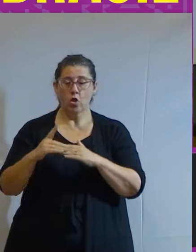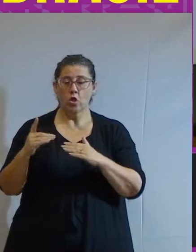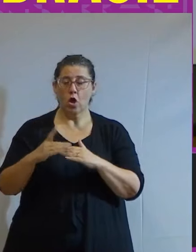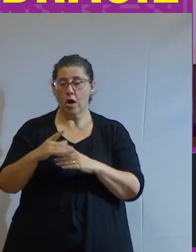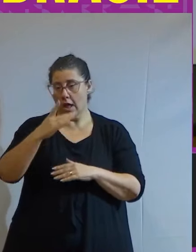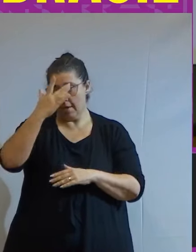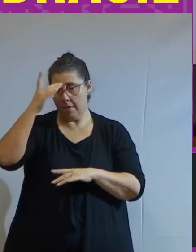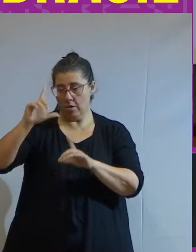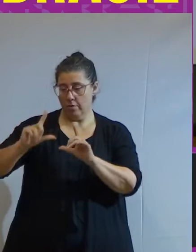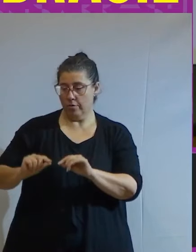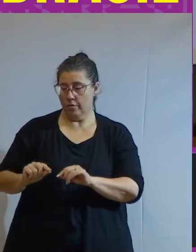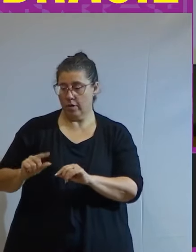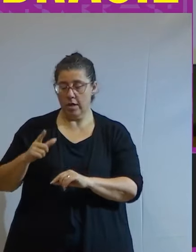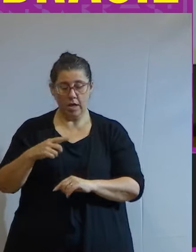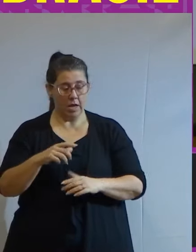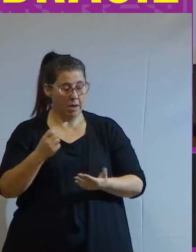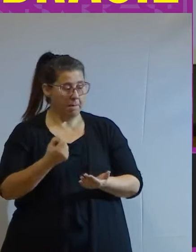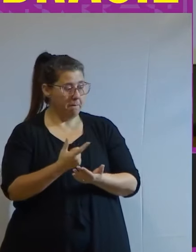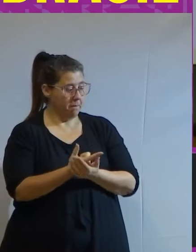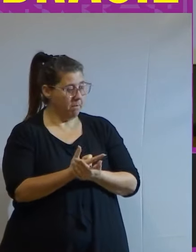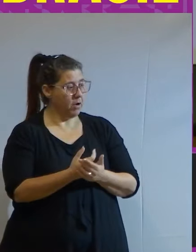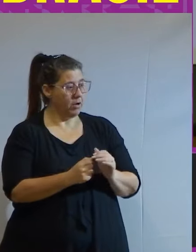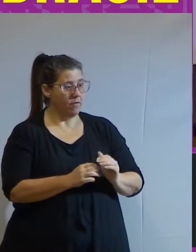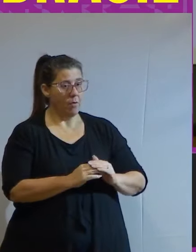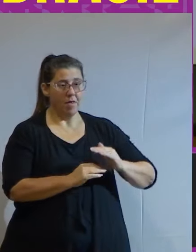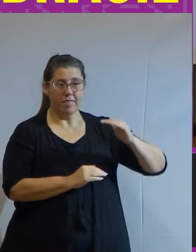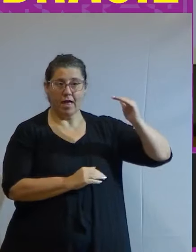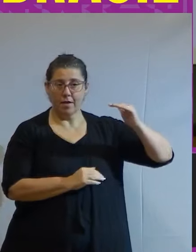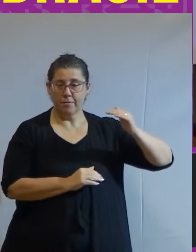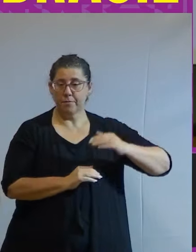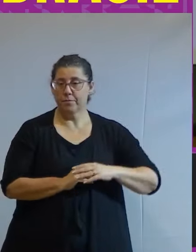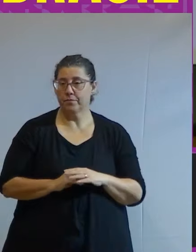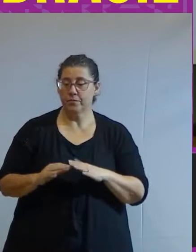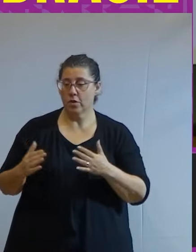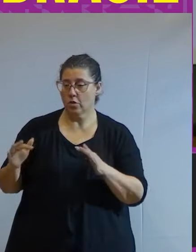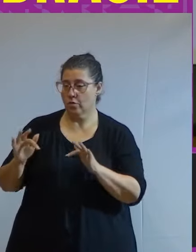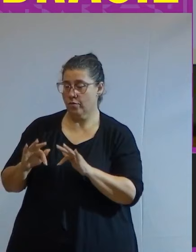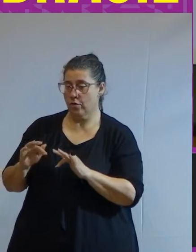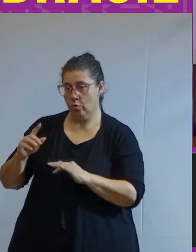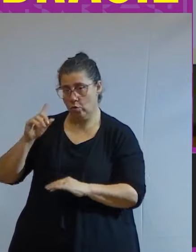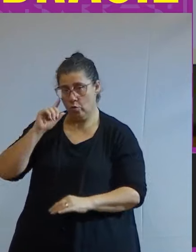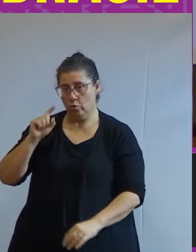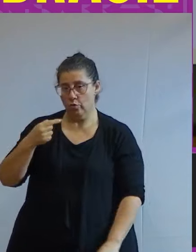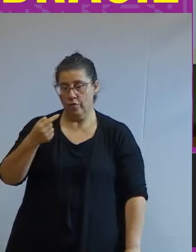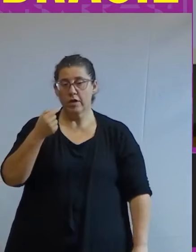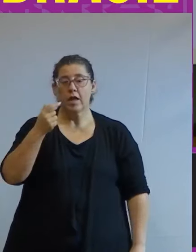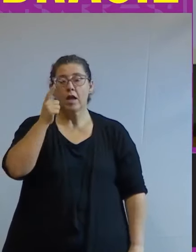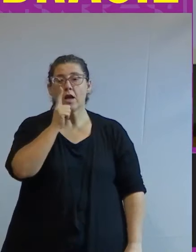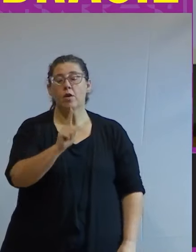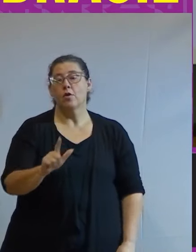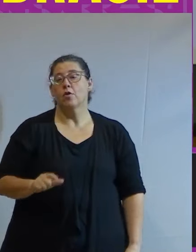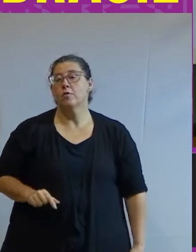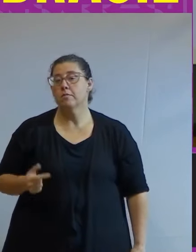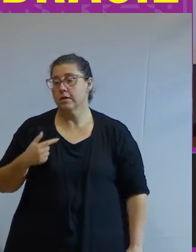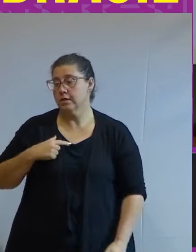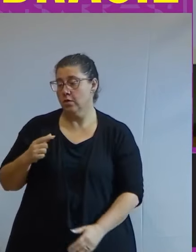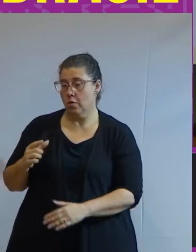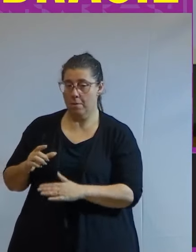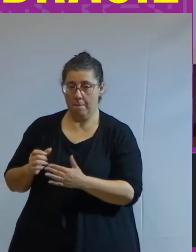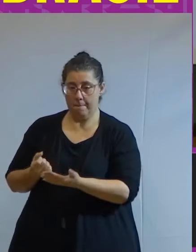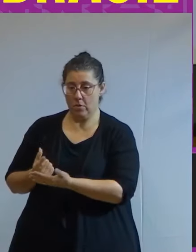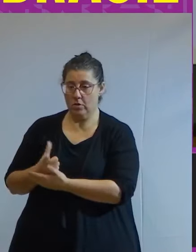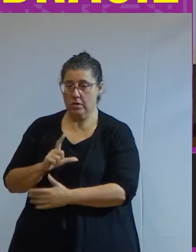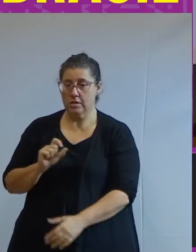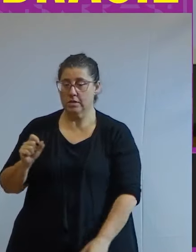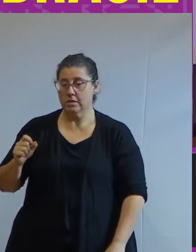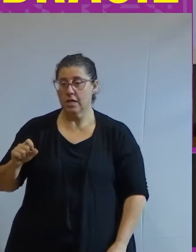aposto que vai cair ele aposta que vai subir e aí no final no outro dia vemos quem ganhou só que eu apostei cem mil e